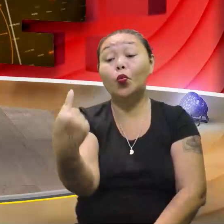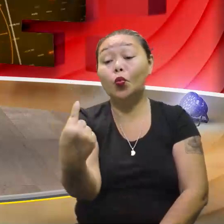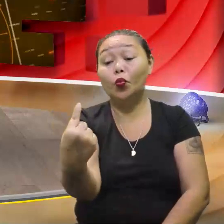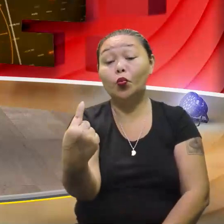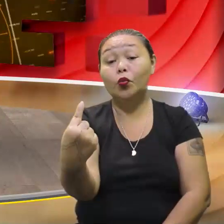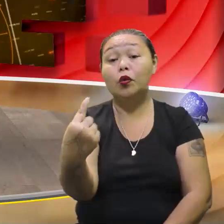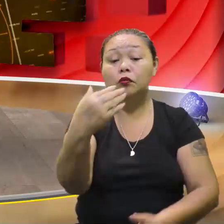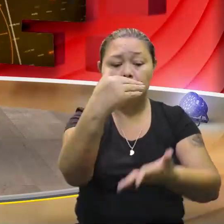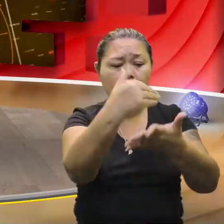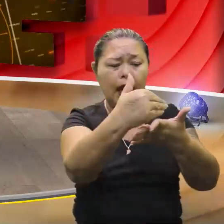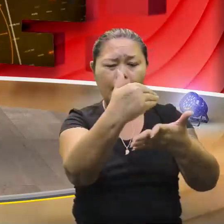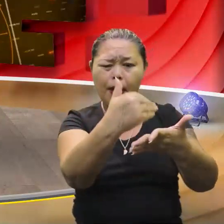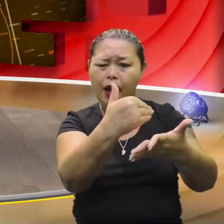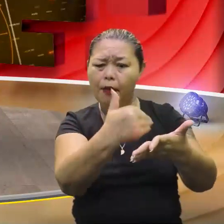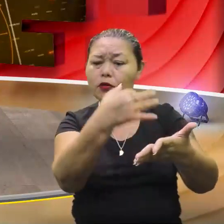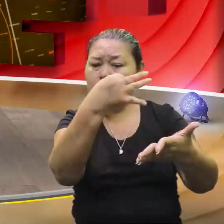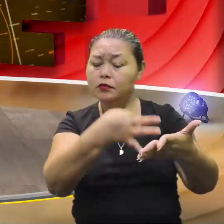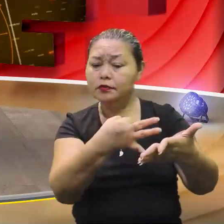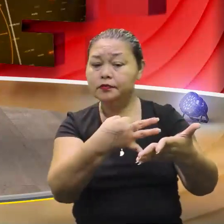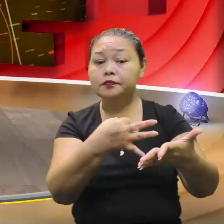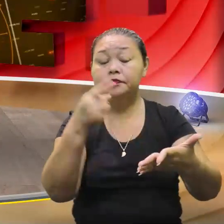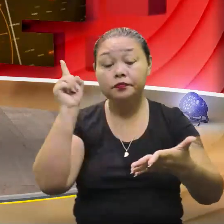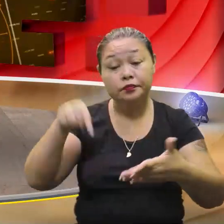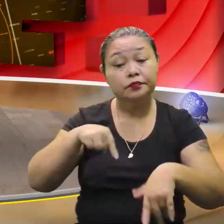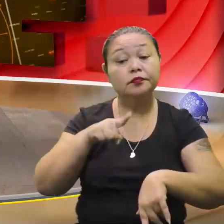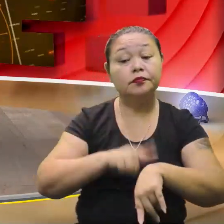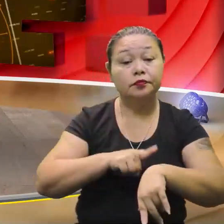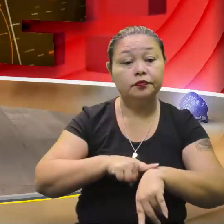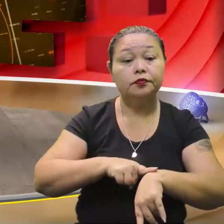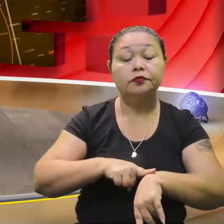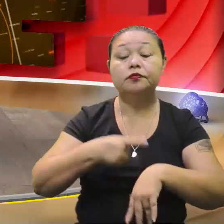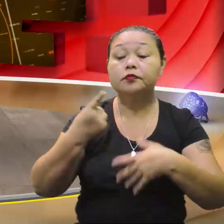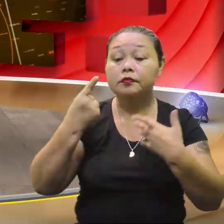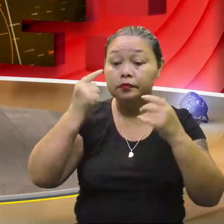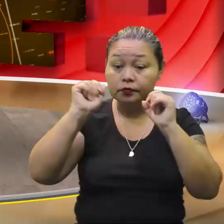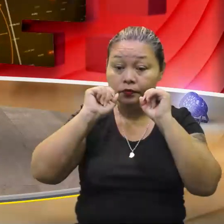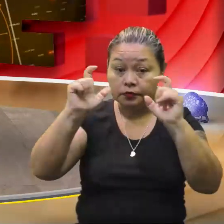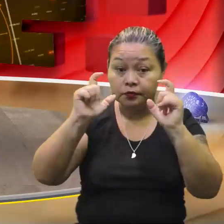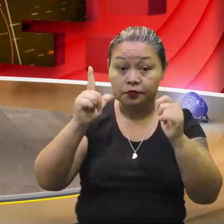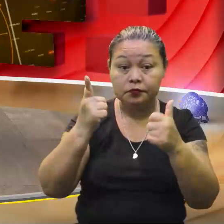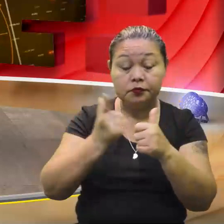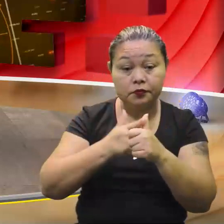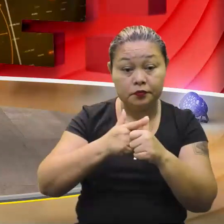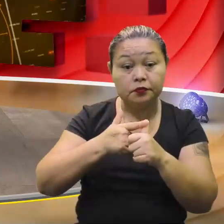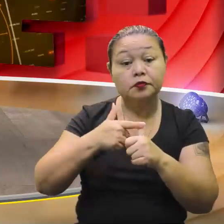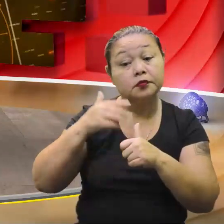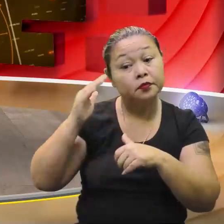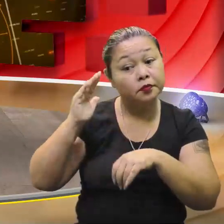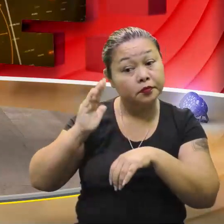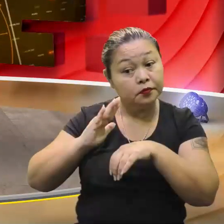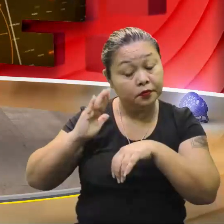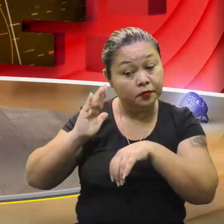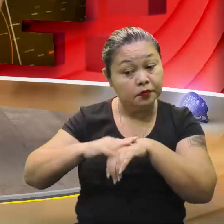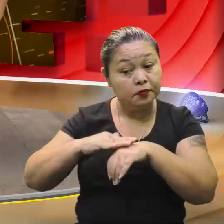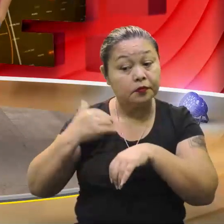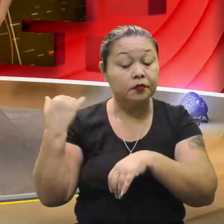Ele fez tudo certo, só que ele fez certo com 1. Esse momento é um momento de muita tensão e o primeiro passo é o fundamental, beleza? Se você não